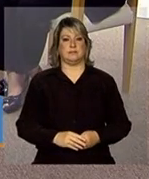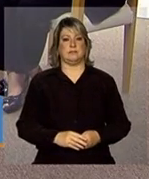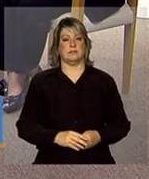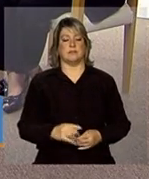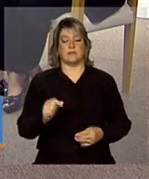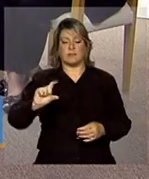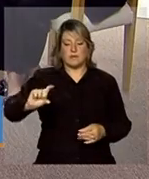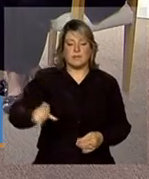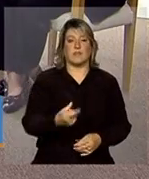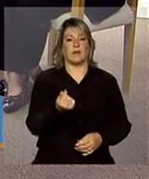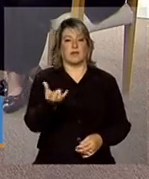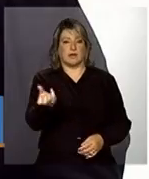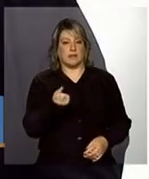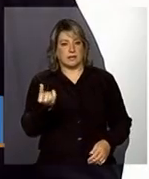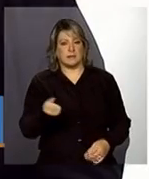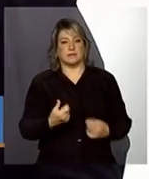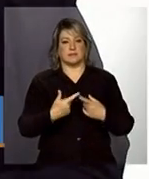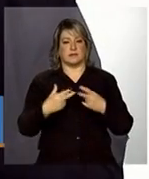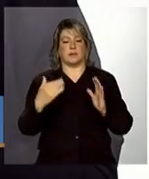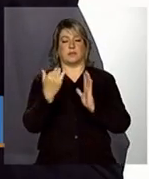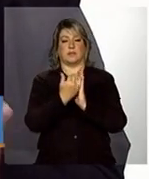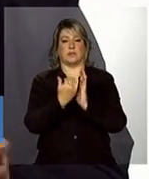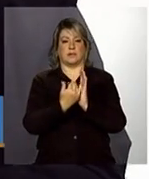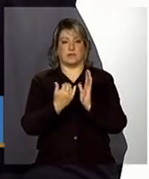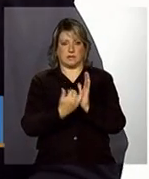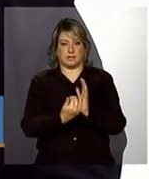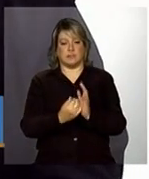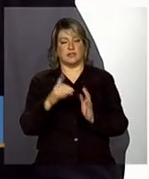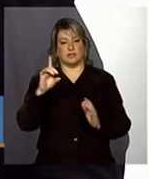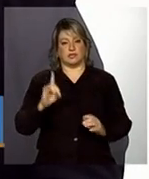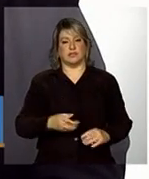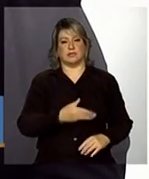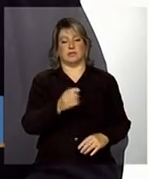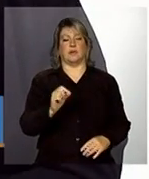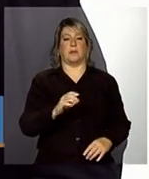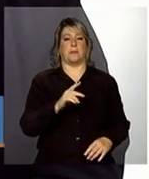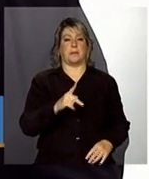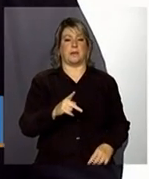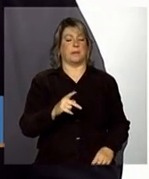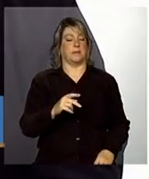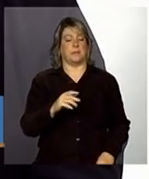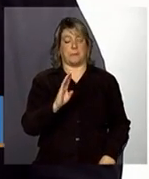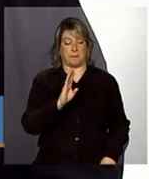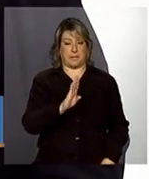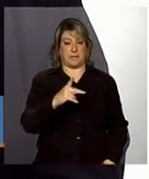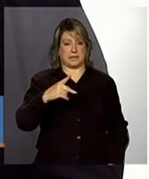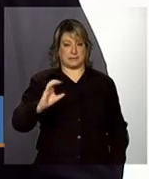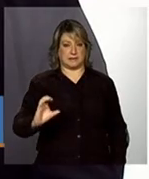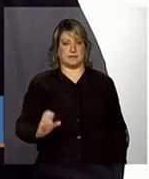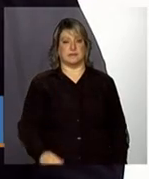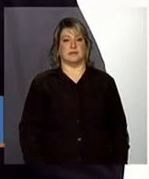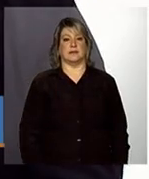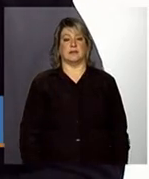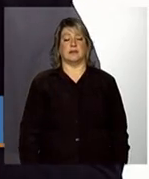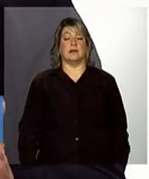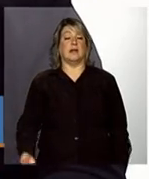programas e de direito também, que é o BPC. De lá para cá, nós tivemos um crescimento